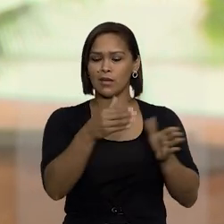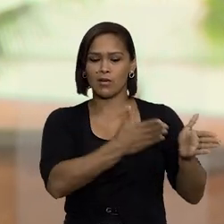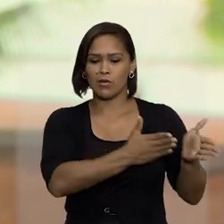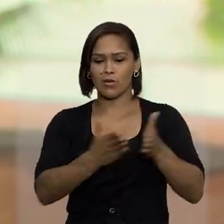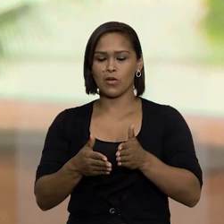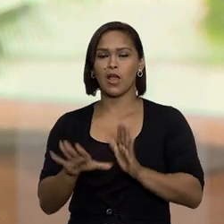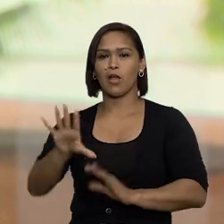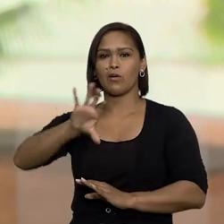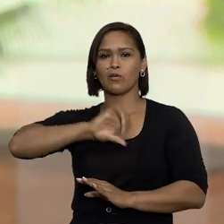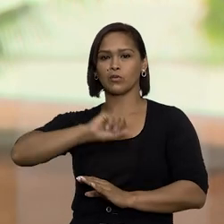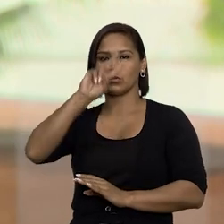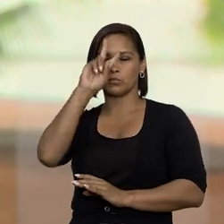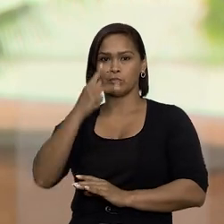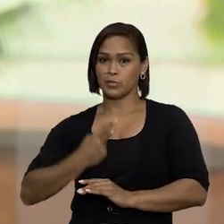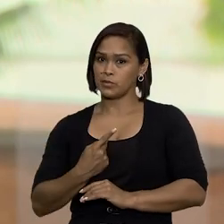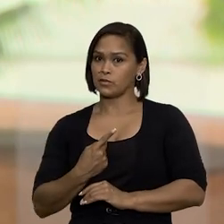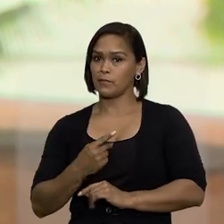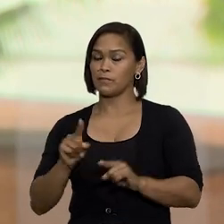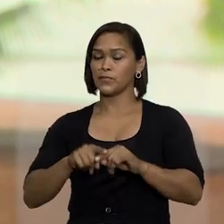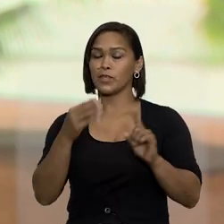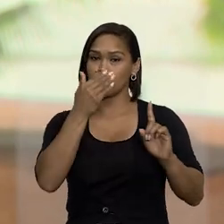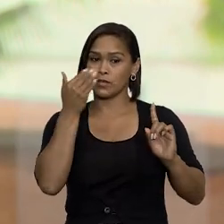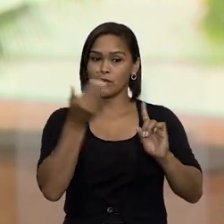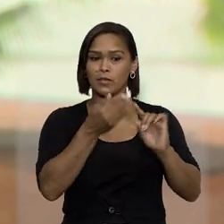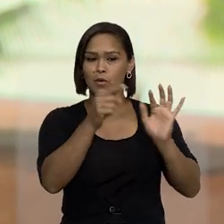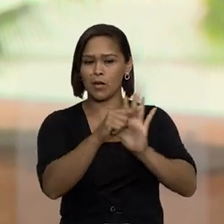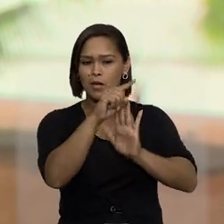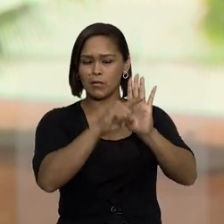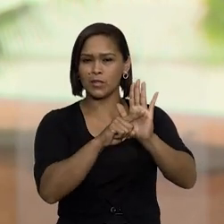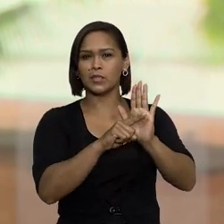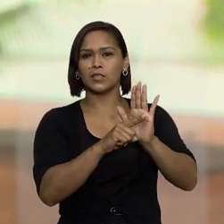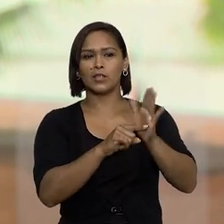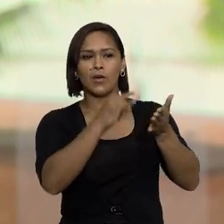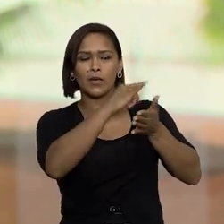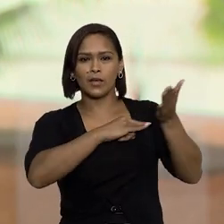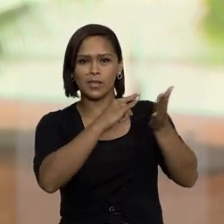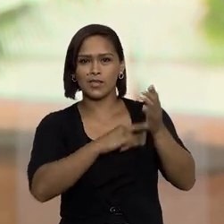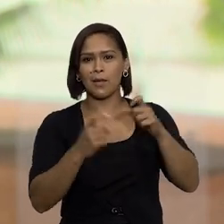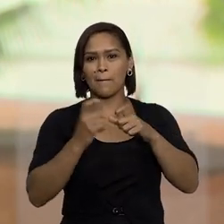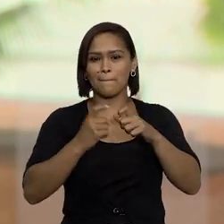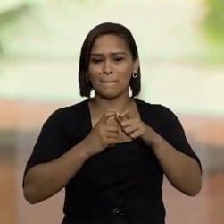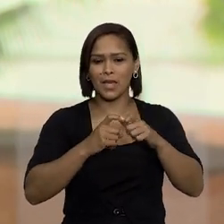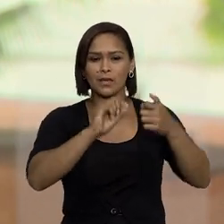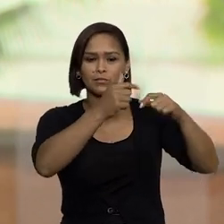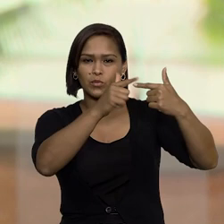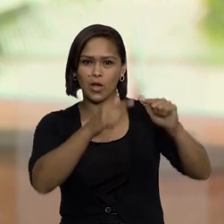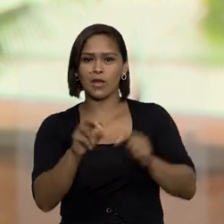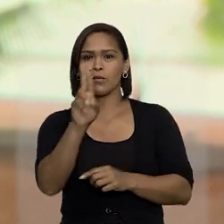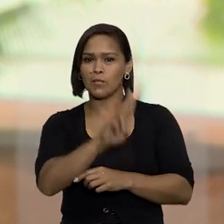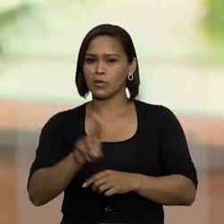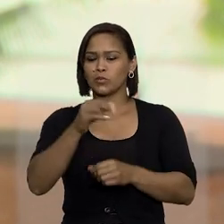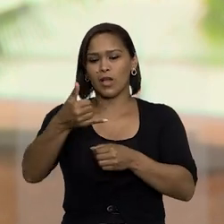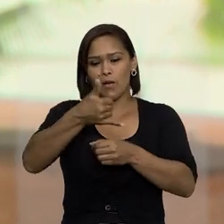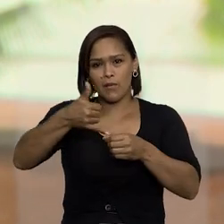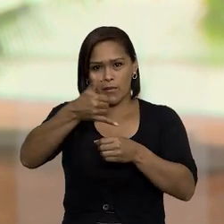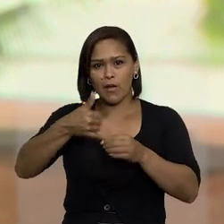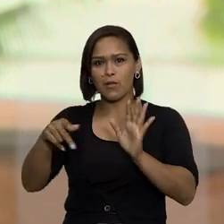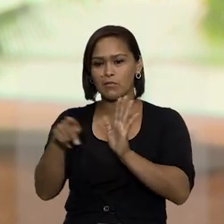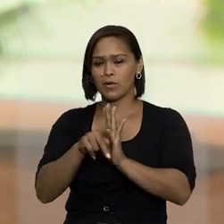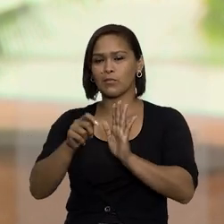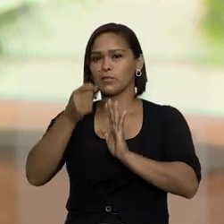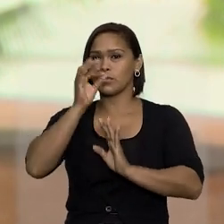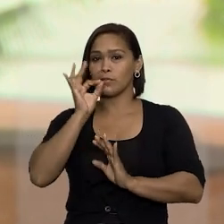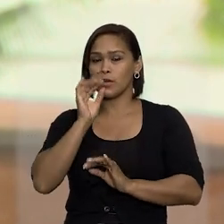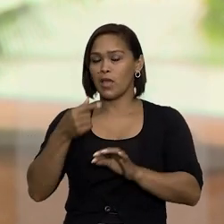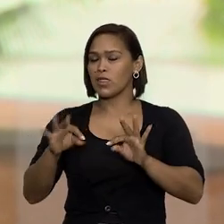destinavam ao consumo pessoal e que o réu apresentou receita médica estrangeira com a prescrição de uso de óleo da maconha, o que